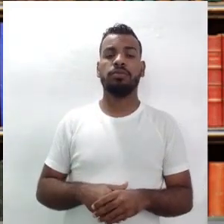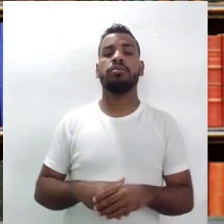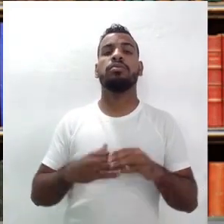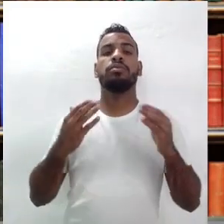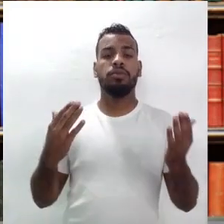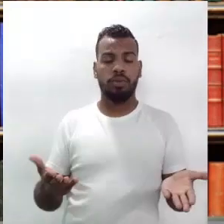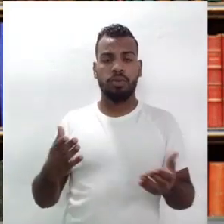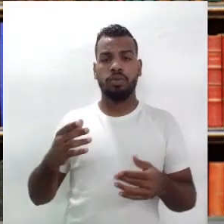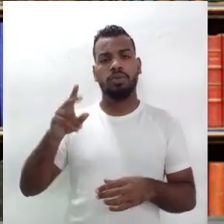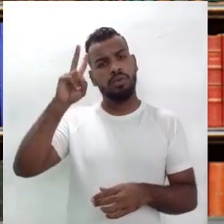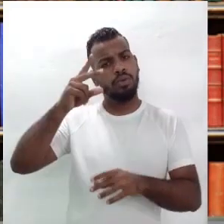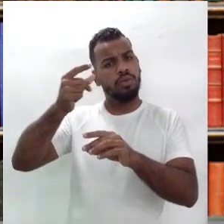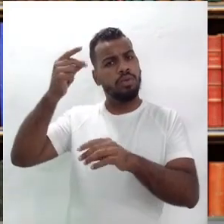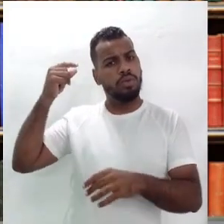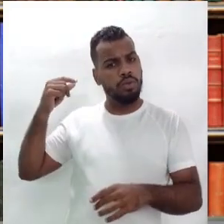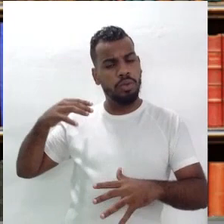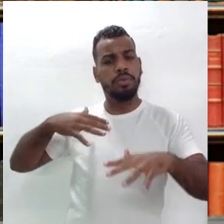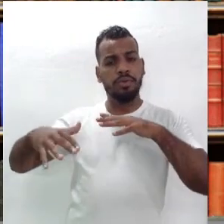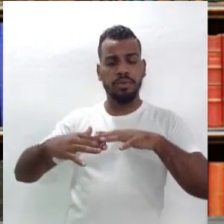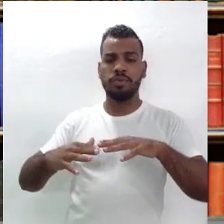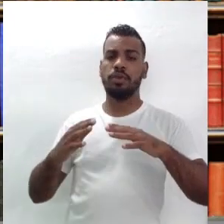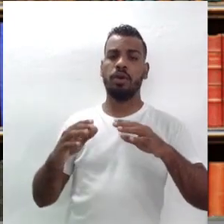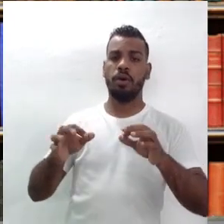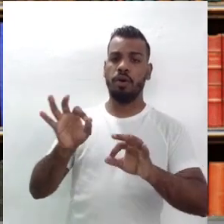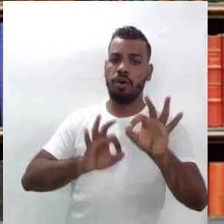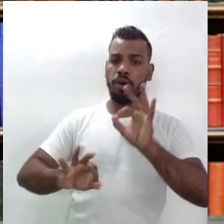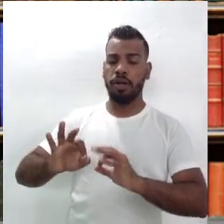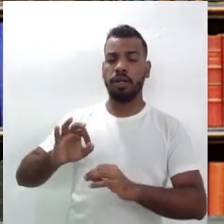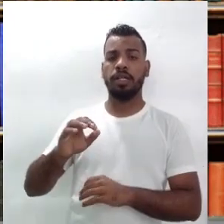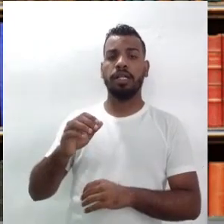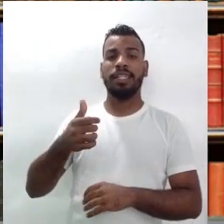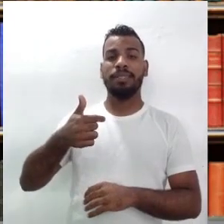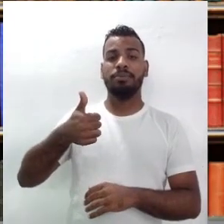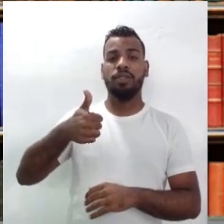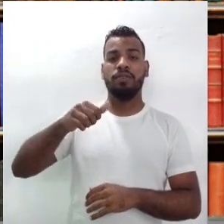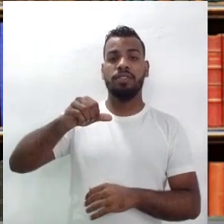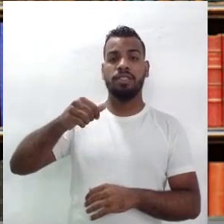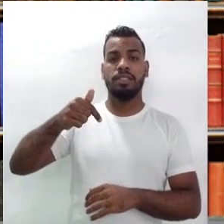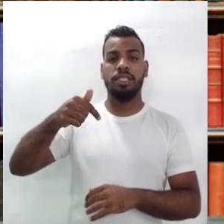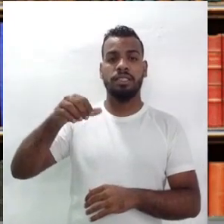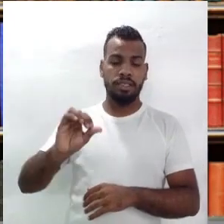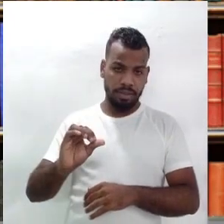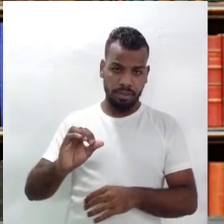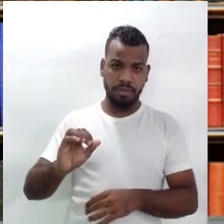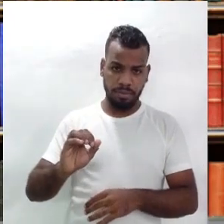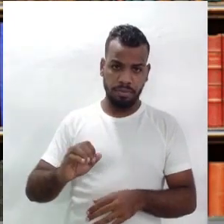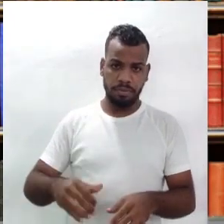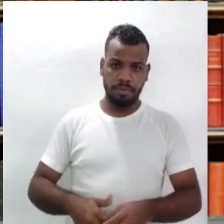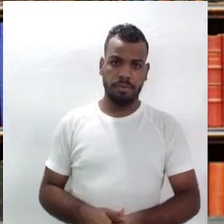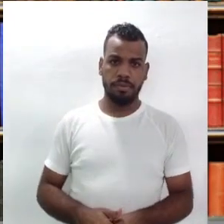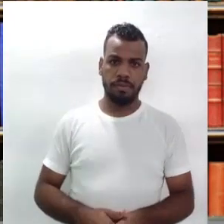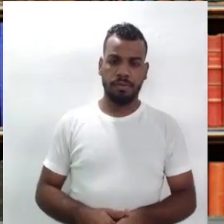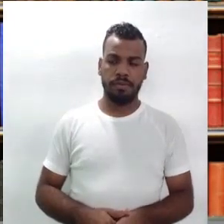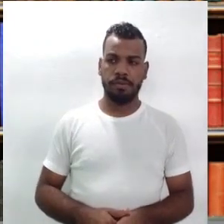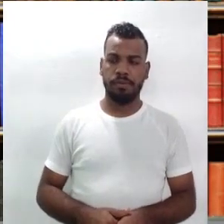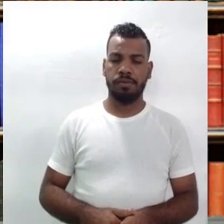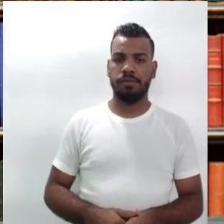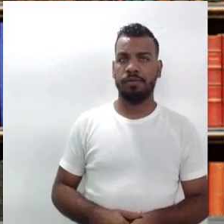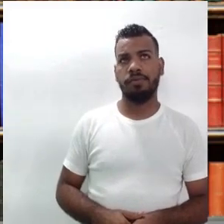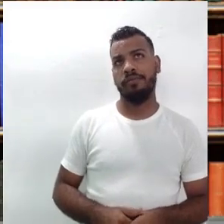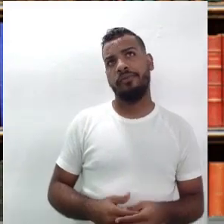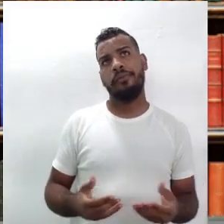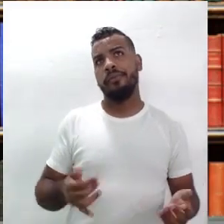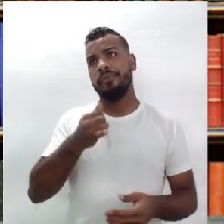Historicamente, o movimento armorial organizado da década de 70. década de 70. 70. Vamos dizer assim,